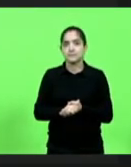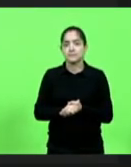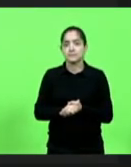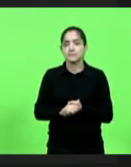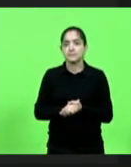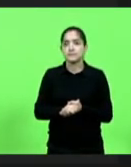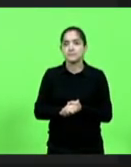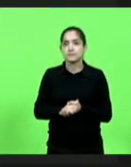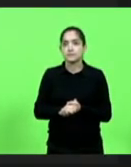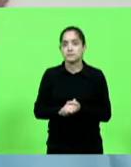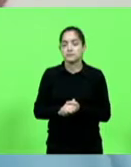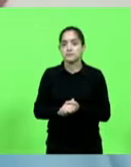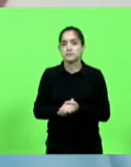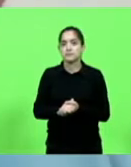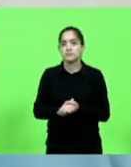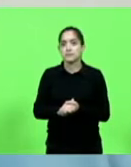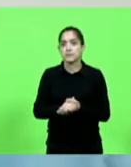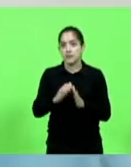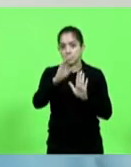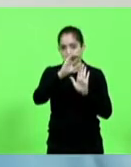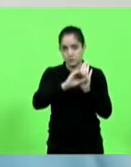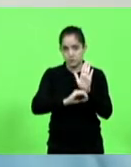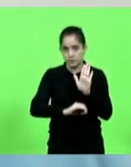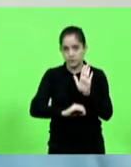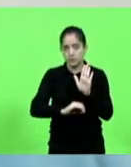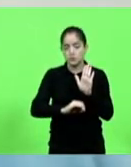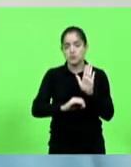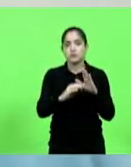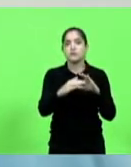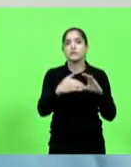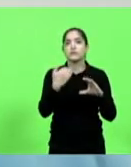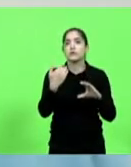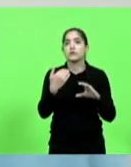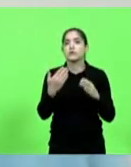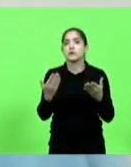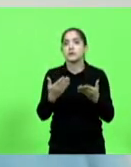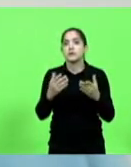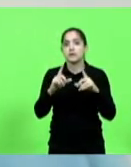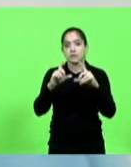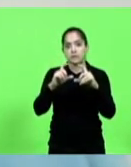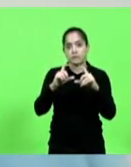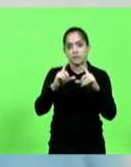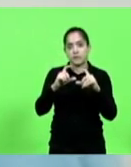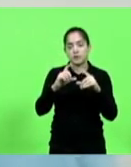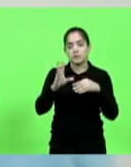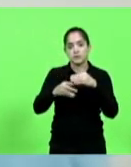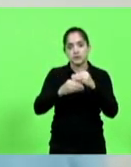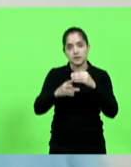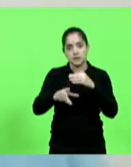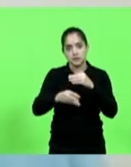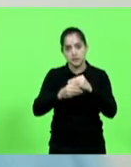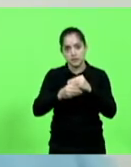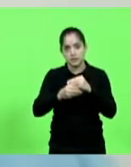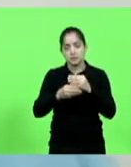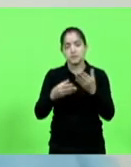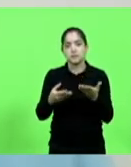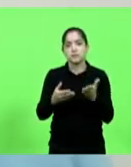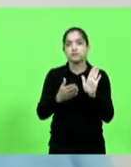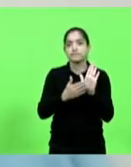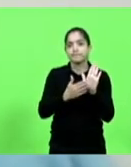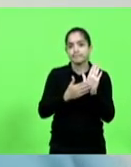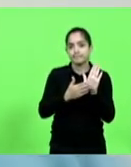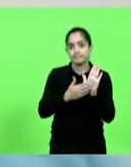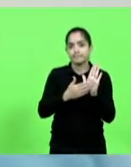Então, esse ofício nos foi remetido, temos as fotos em anexo, e eu proponho que a comissão